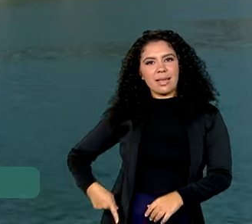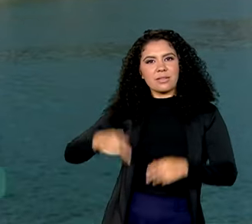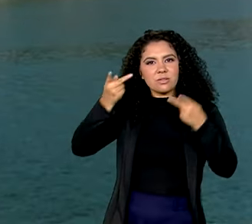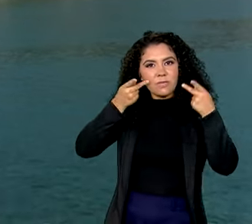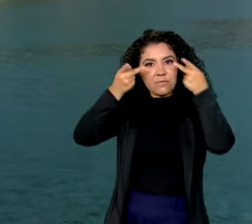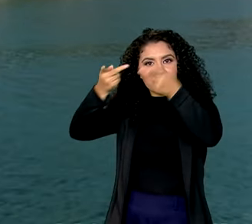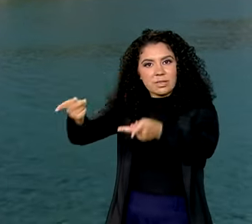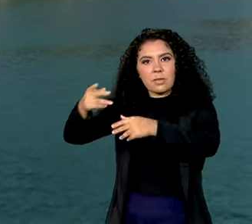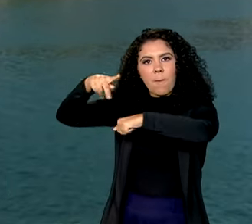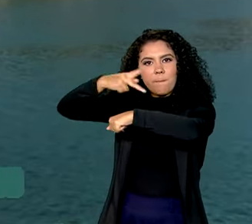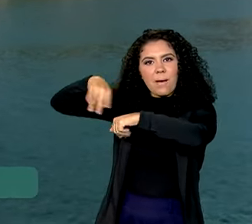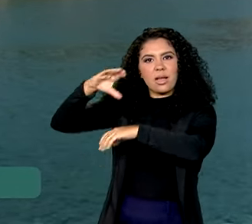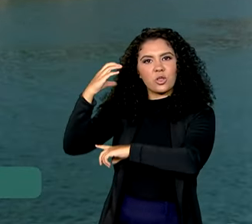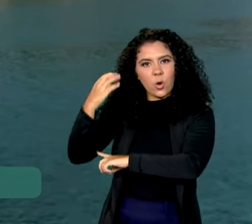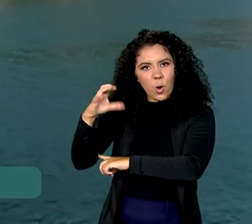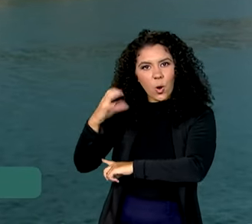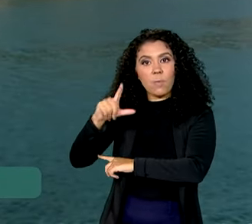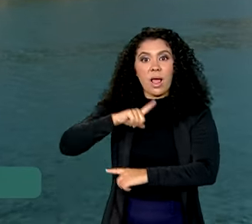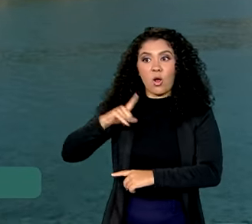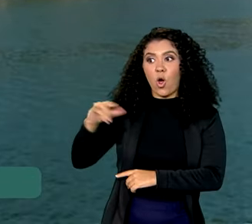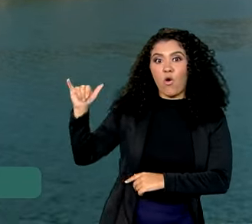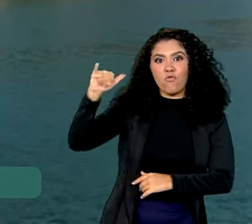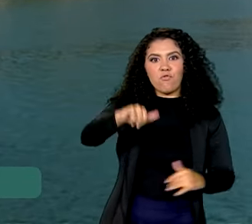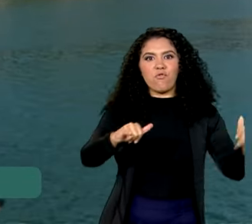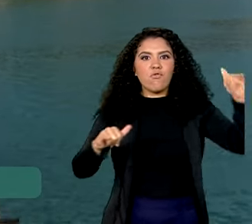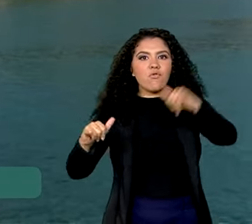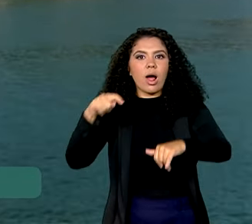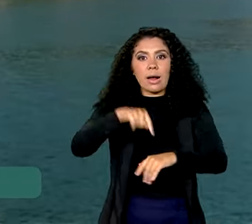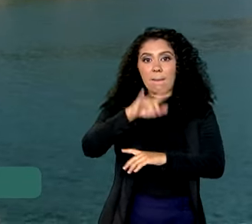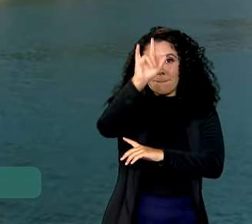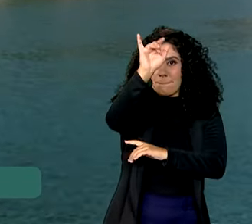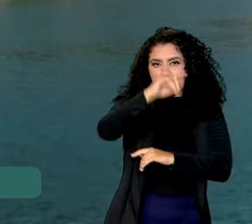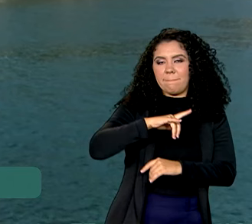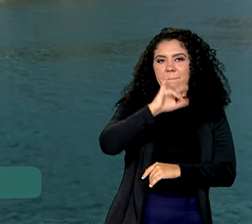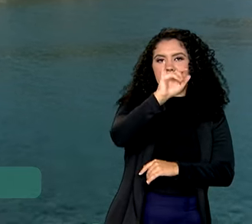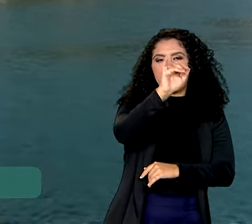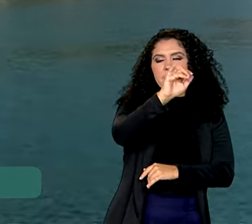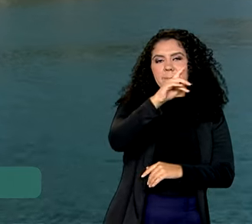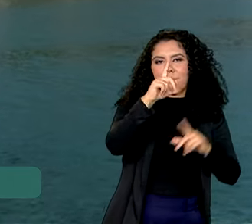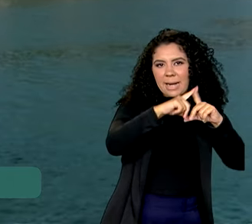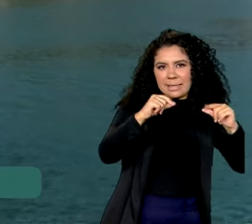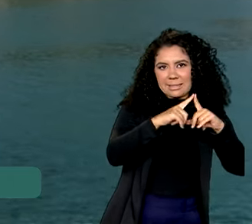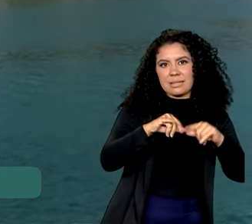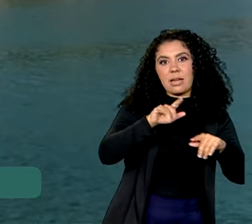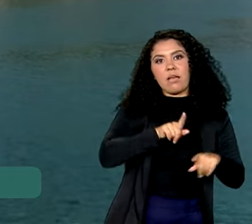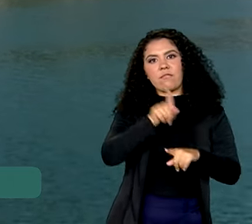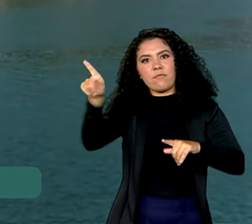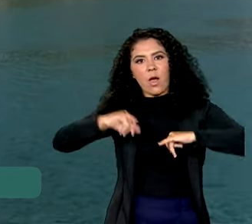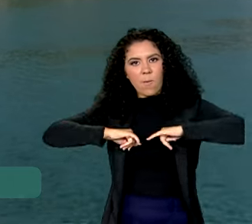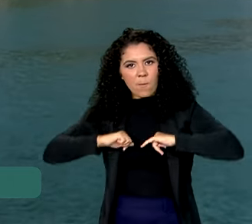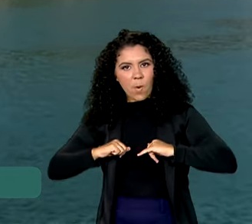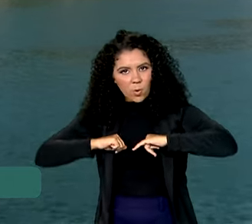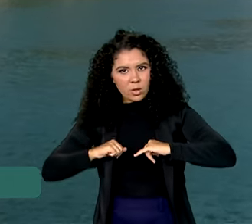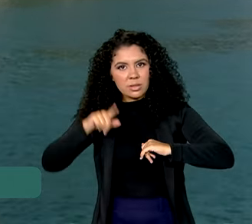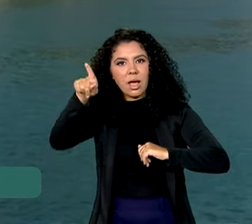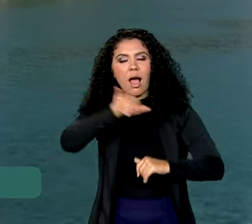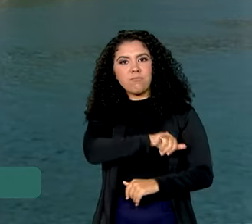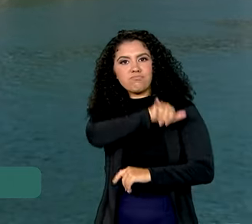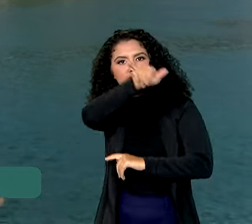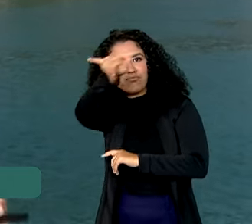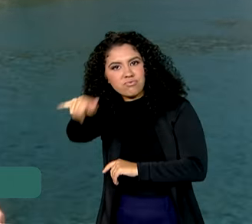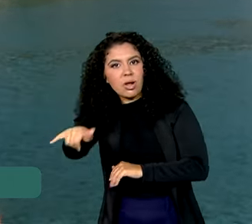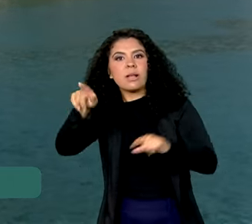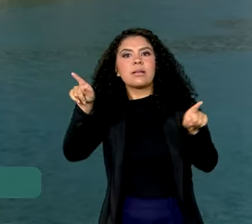voos entre os dois países. Agora teremos voos saindo de Brasília à Bogotá, capital da Colômbia. E os voos que saem de Guarulhos, São